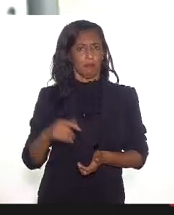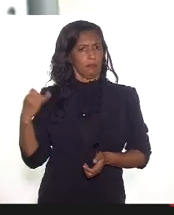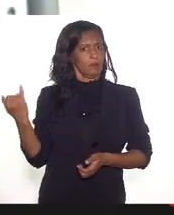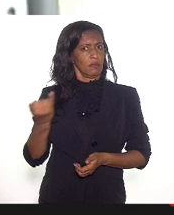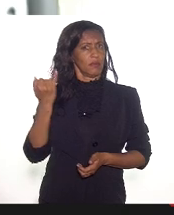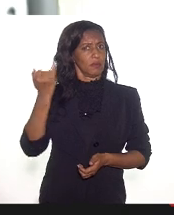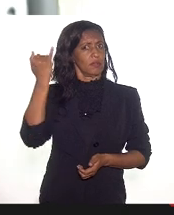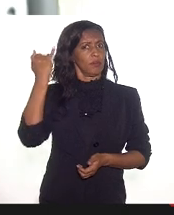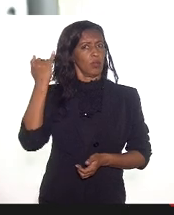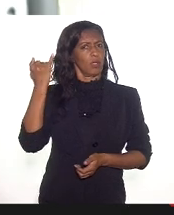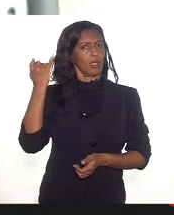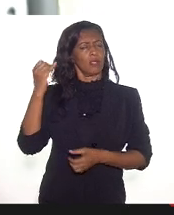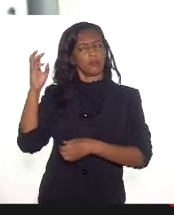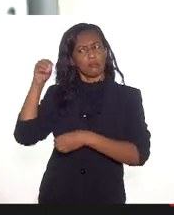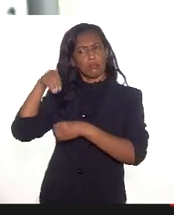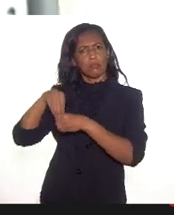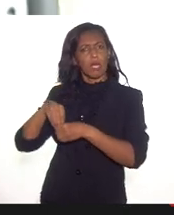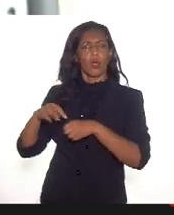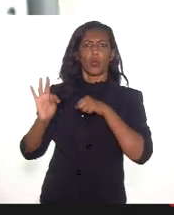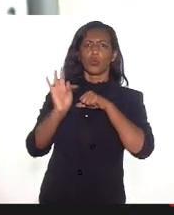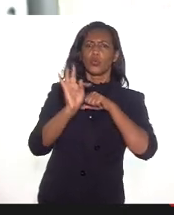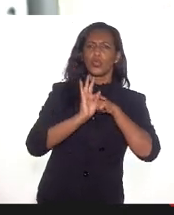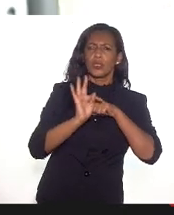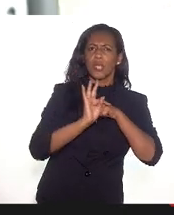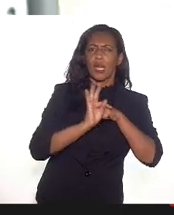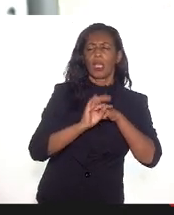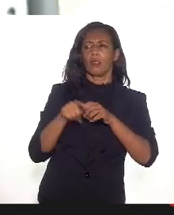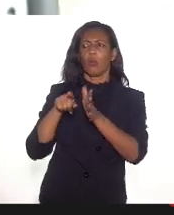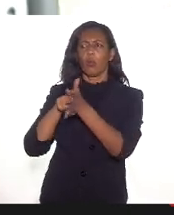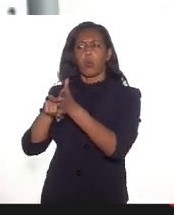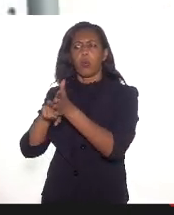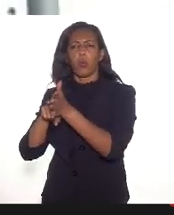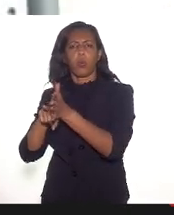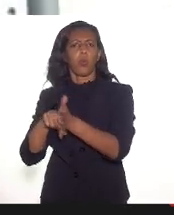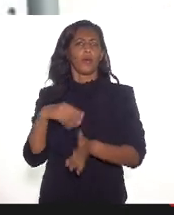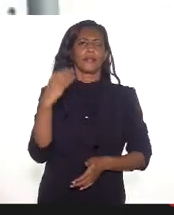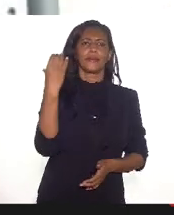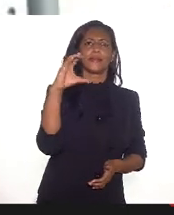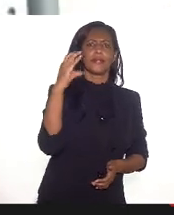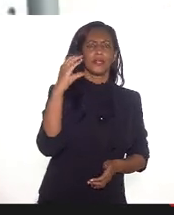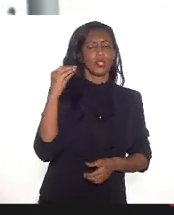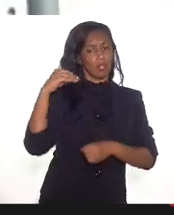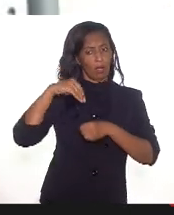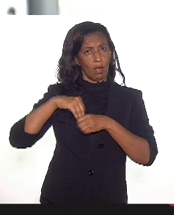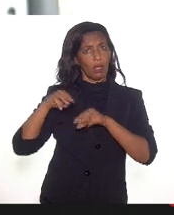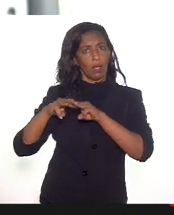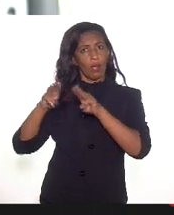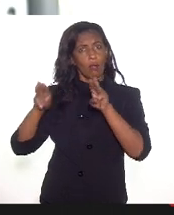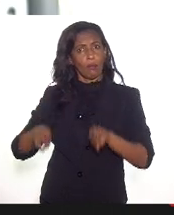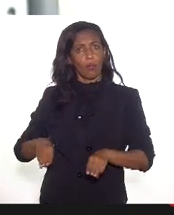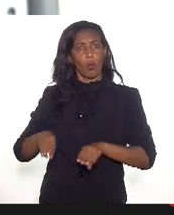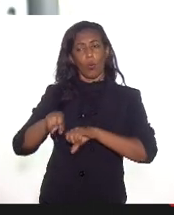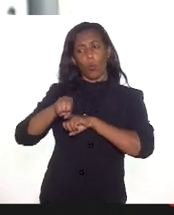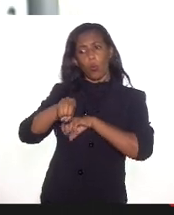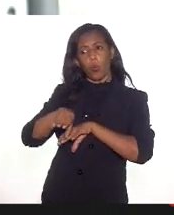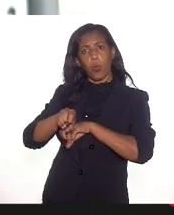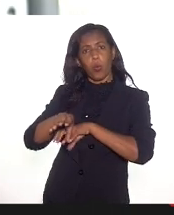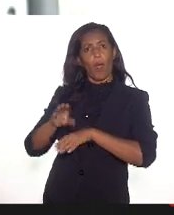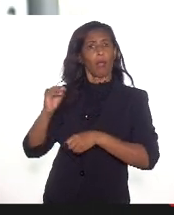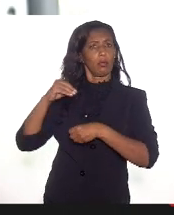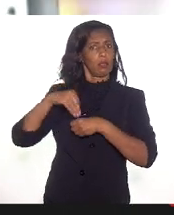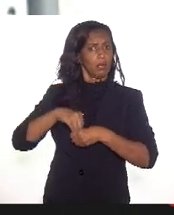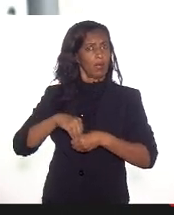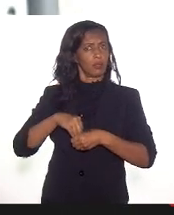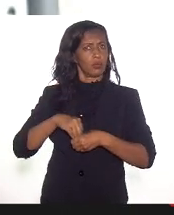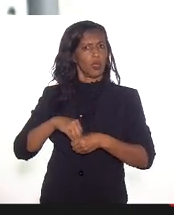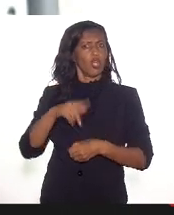para os museus, os técnicos, os pesquisadores, os cientistas nos museus, os educadores nos museus,